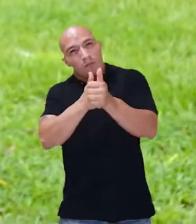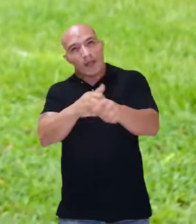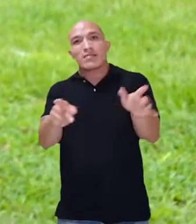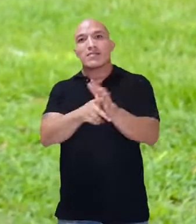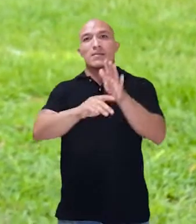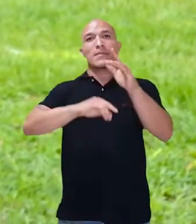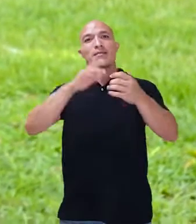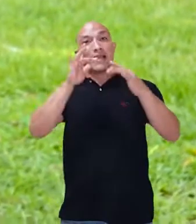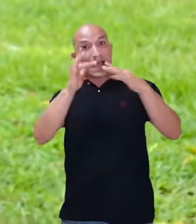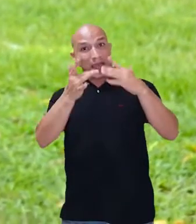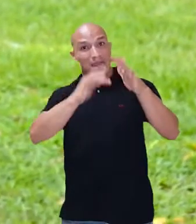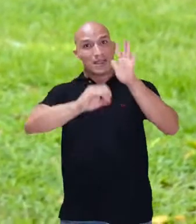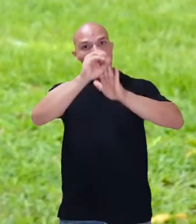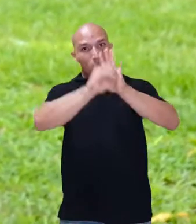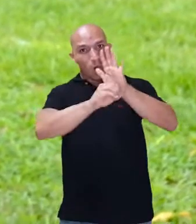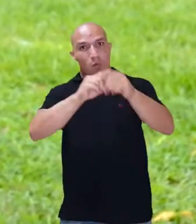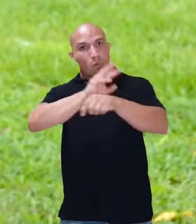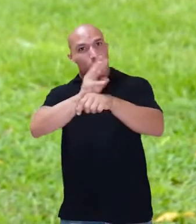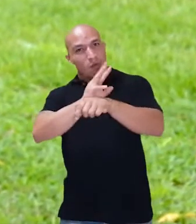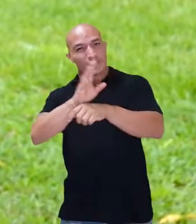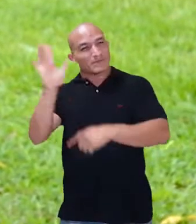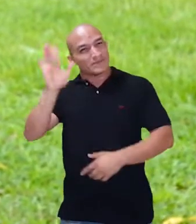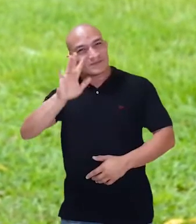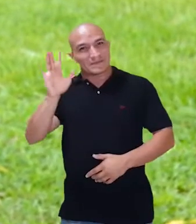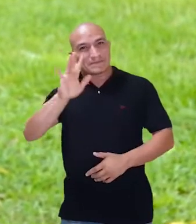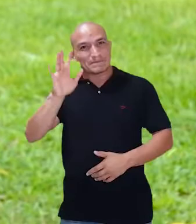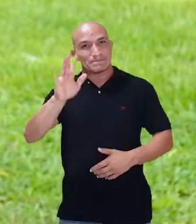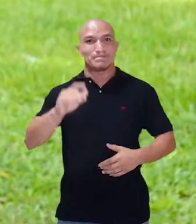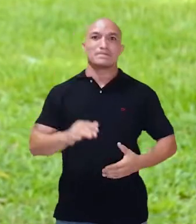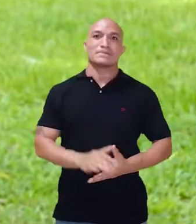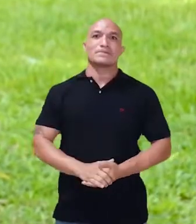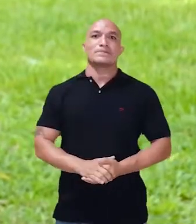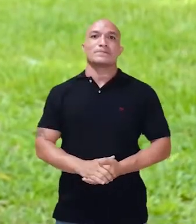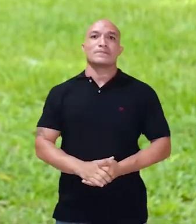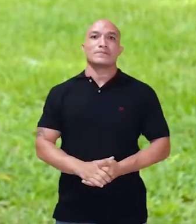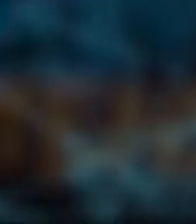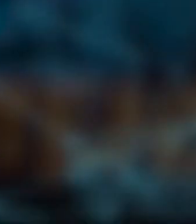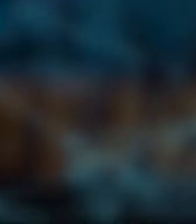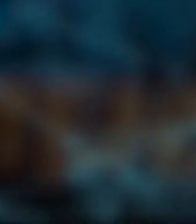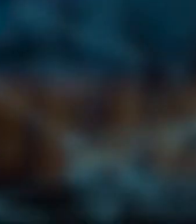UEM Extensão. Acompanhe também nossas redes sociais, o UEM Oficial. Até mais!